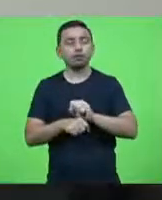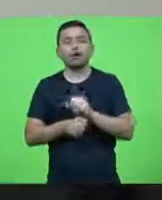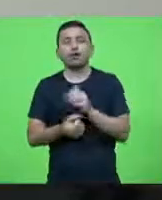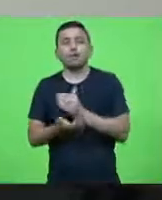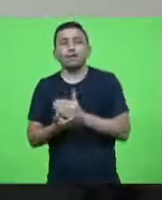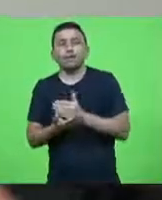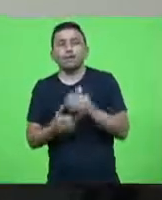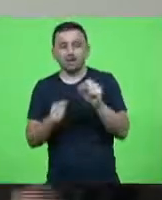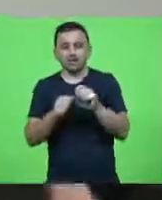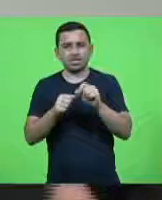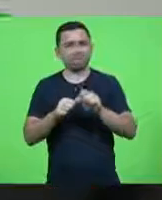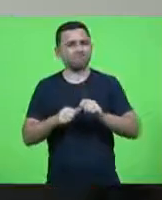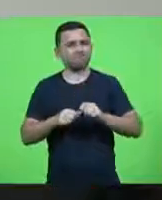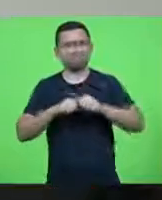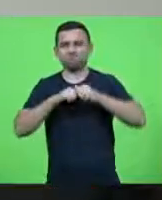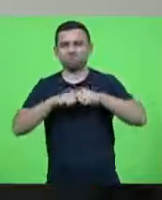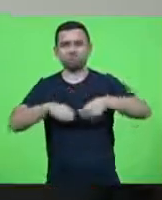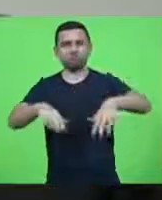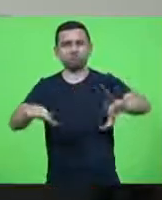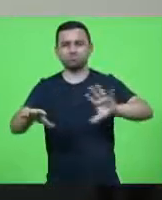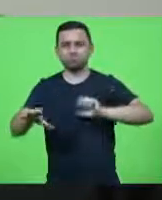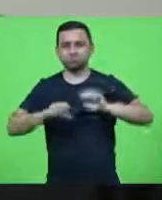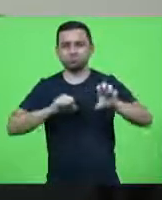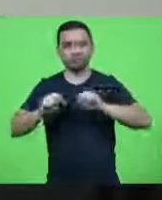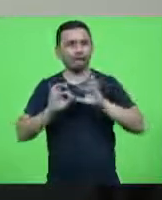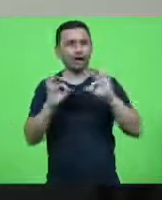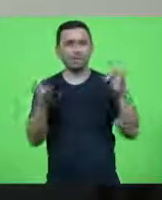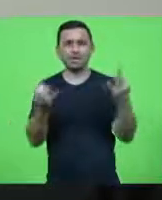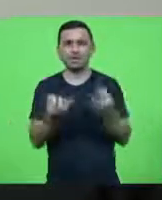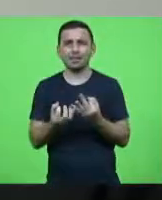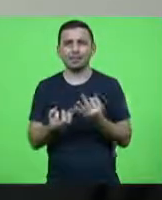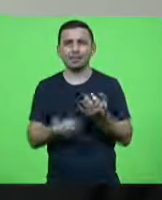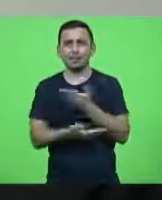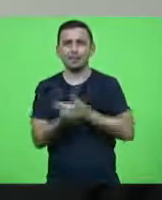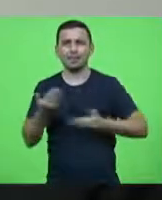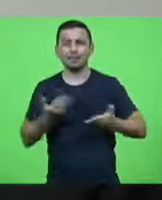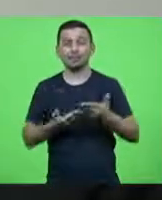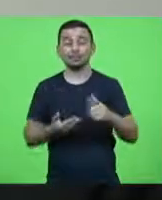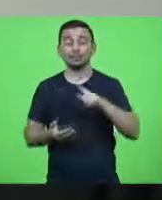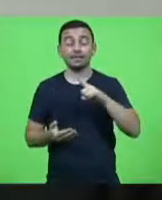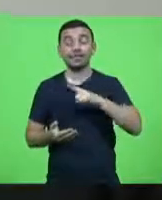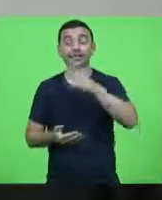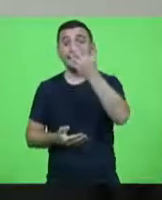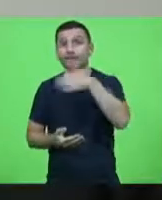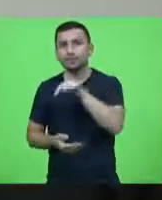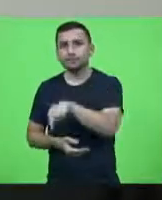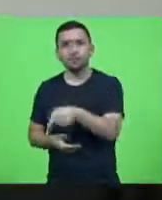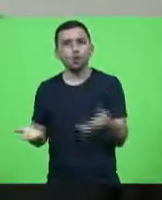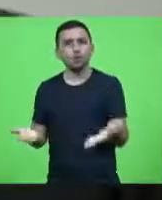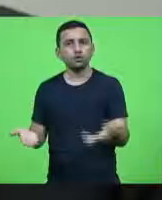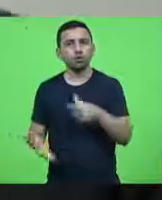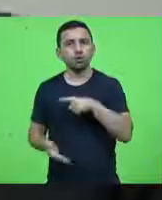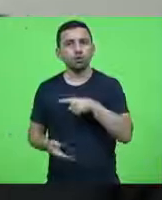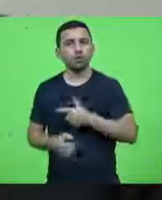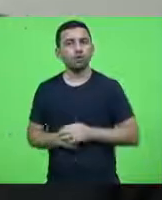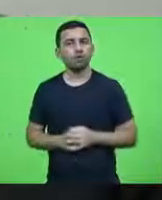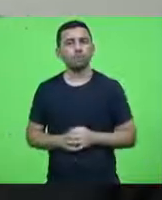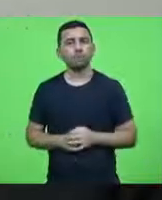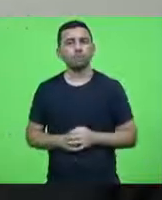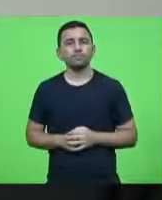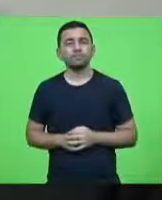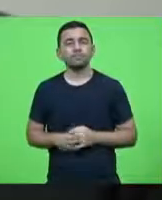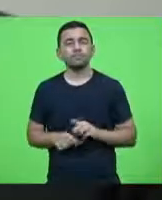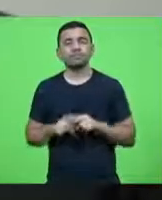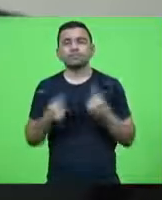fazer e contamina as outras pessoas na família hoje nós temos contaminações em crianças em crianças então